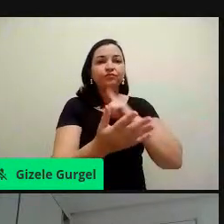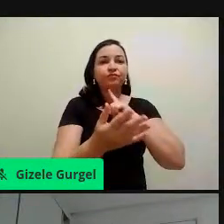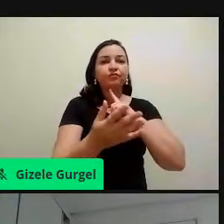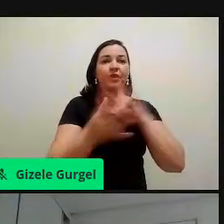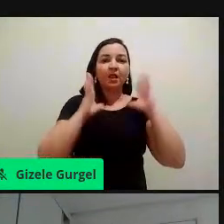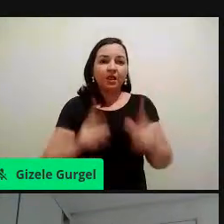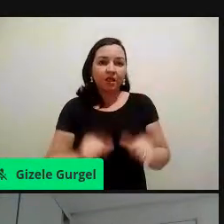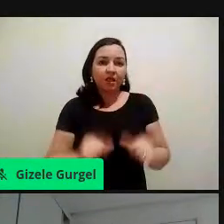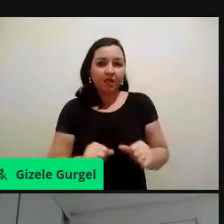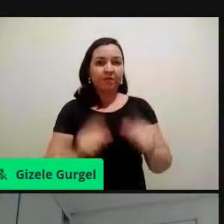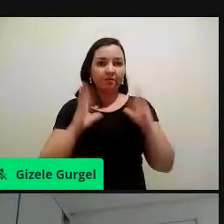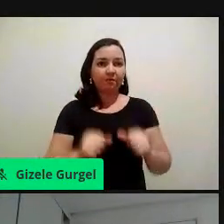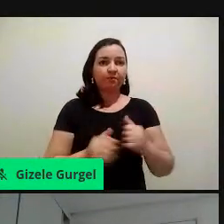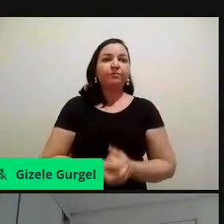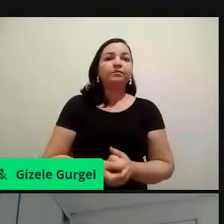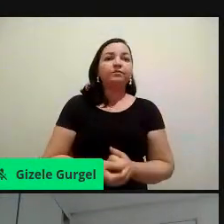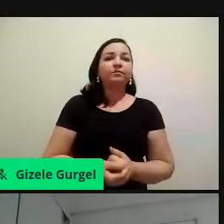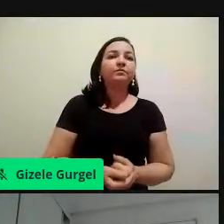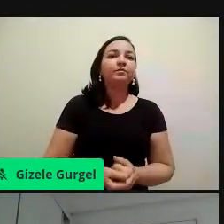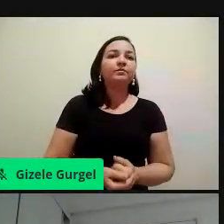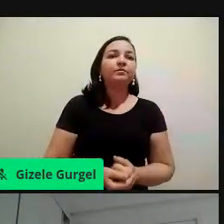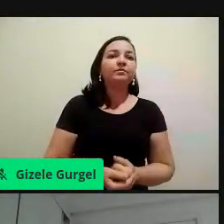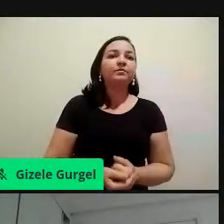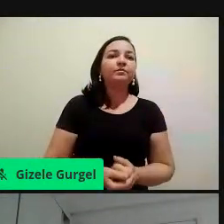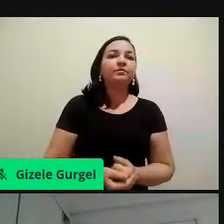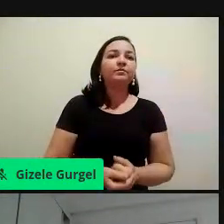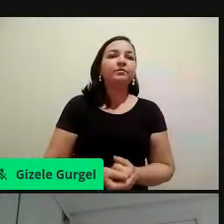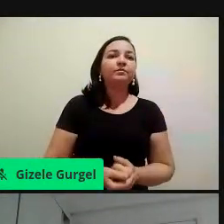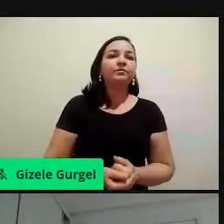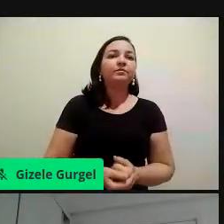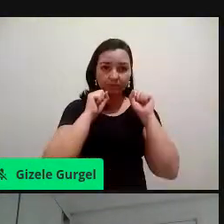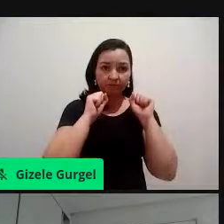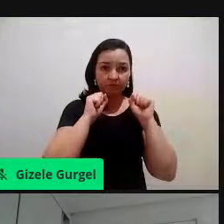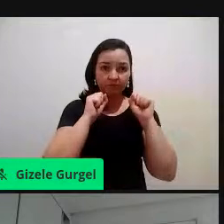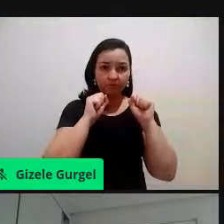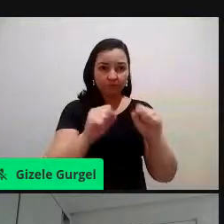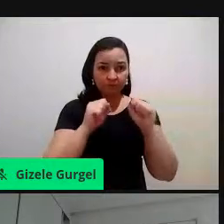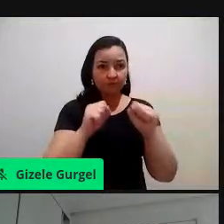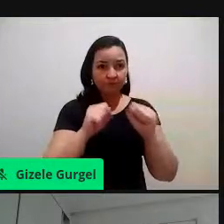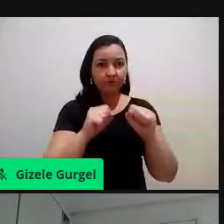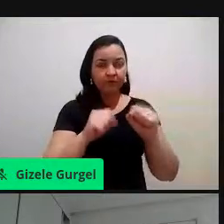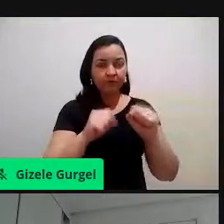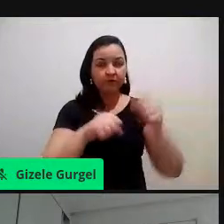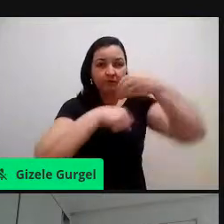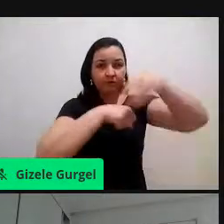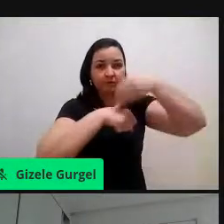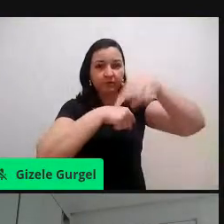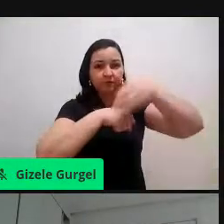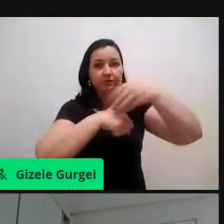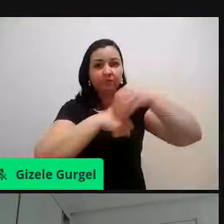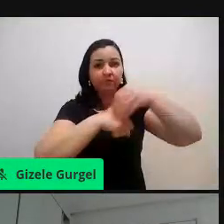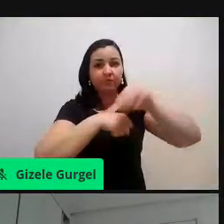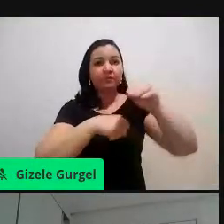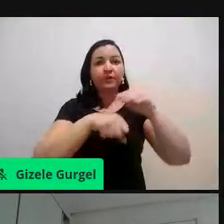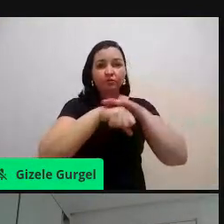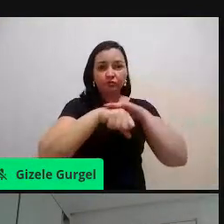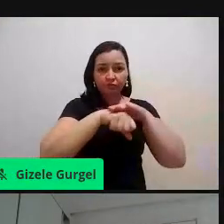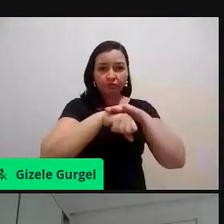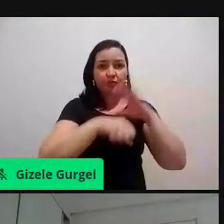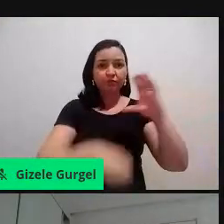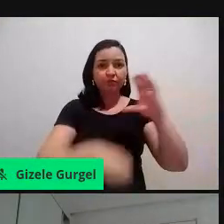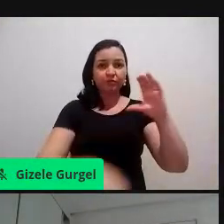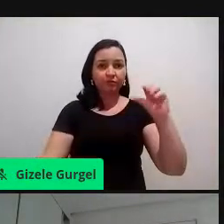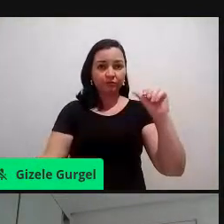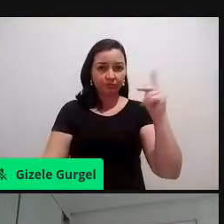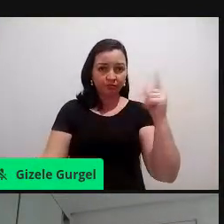perguntas que podem ser feitas nos comentários no chat, ao longo dessa sessão. Professora Cláudia, a palavra é sua, fique à